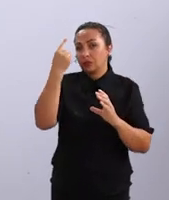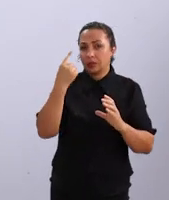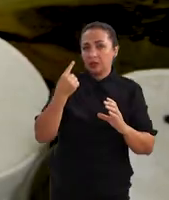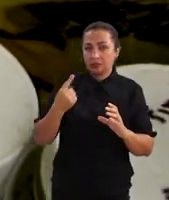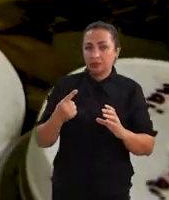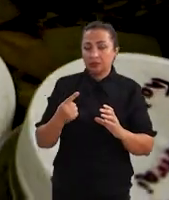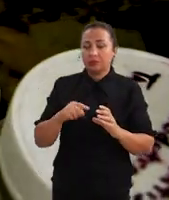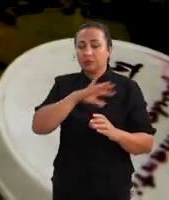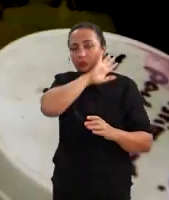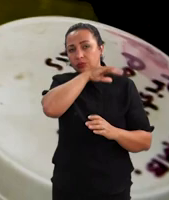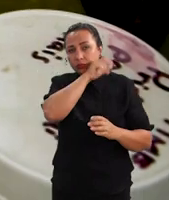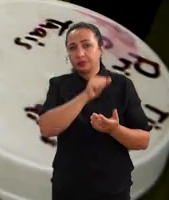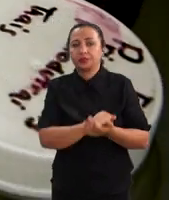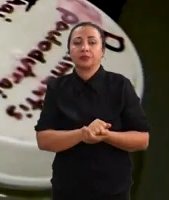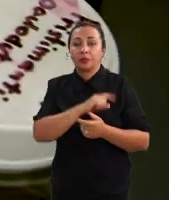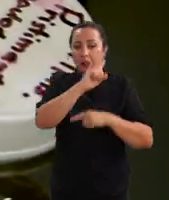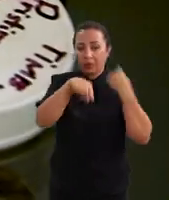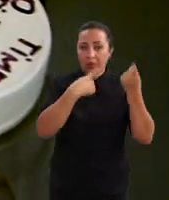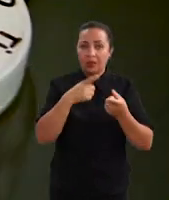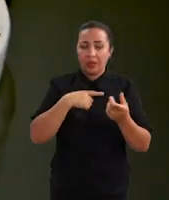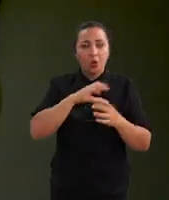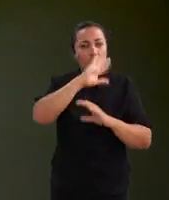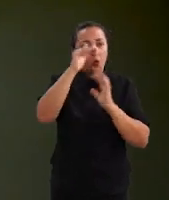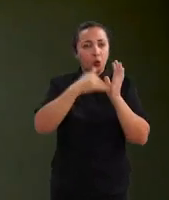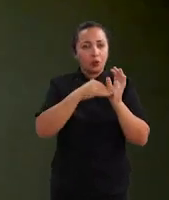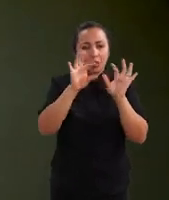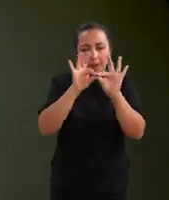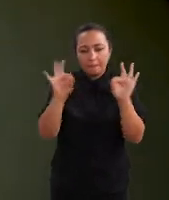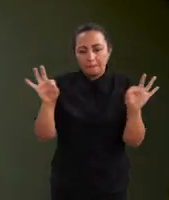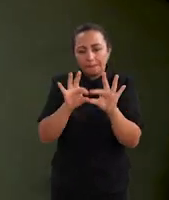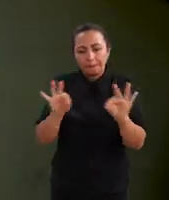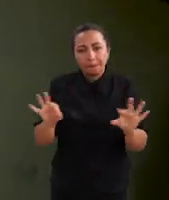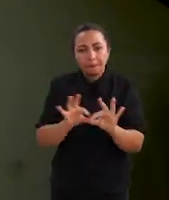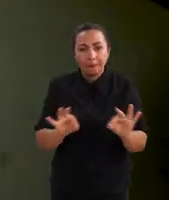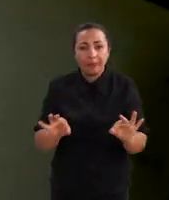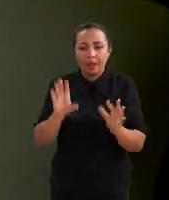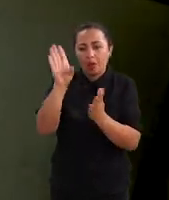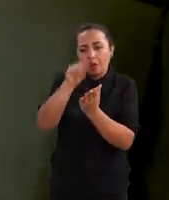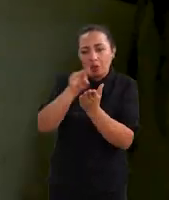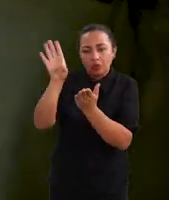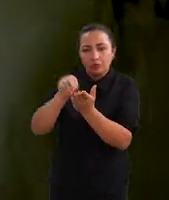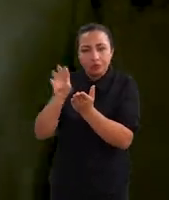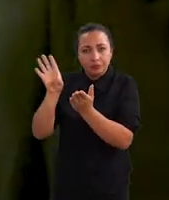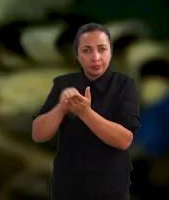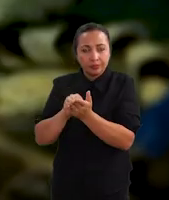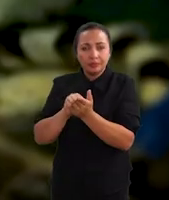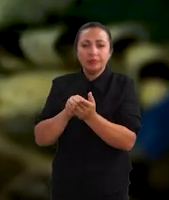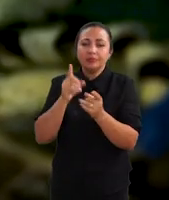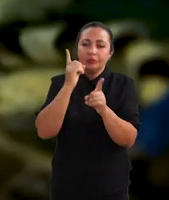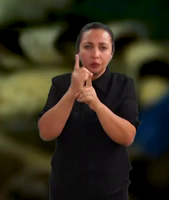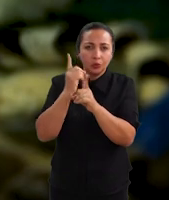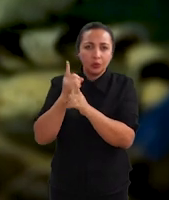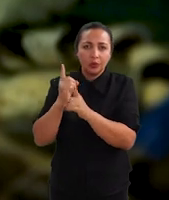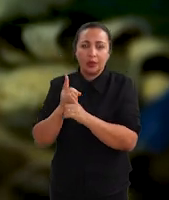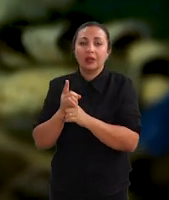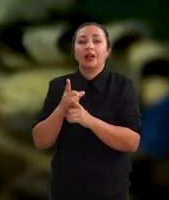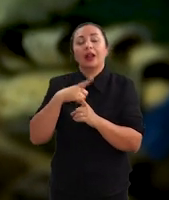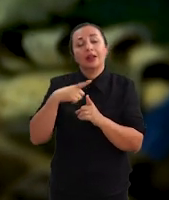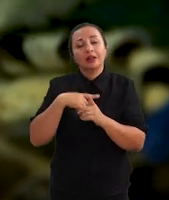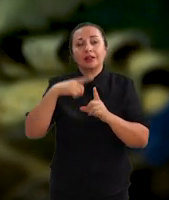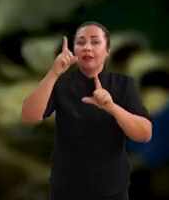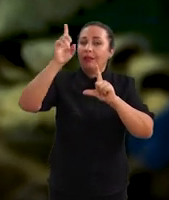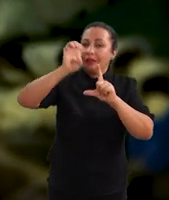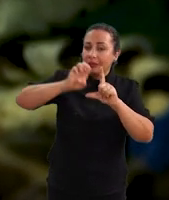indivíduo. Depois que nós temos todas essas medidas coletadas, obtidas, nós conseguimos rodar análises